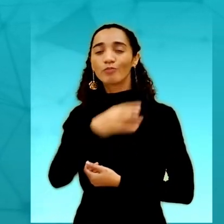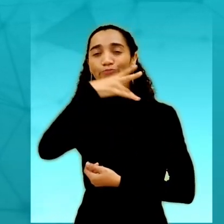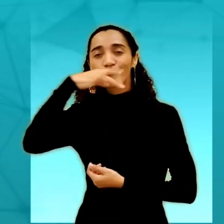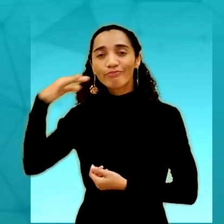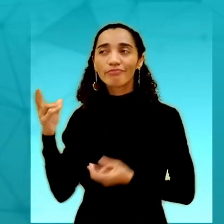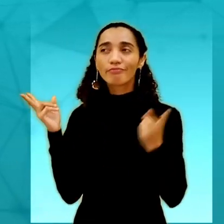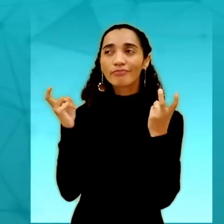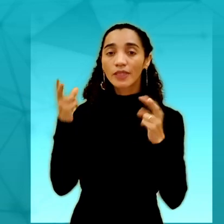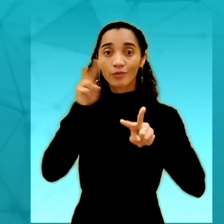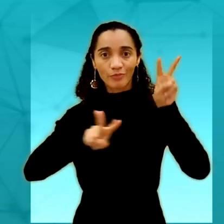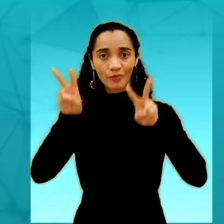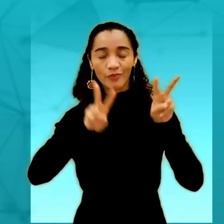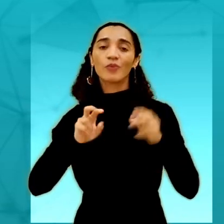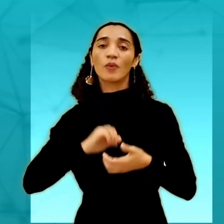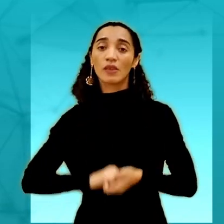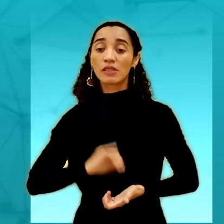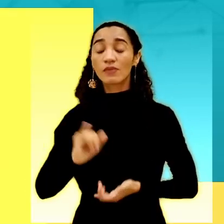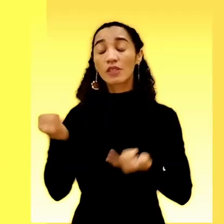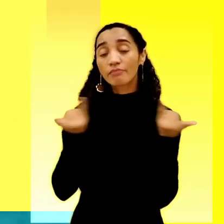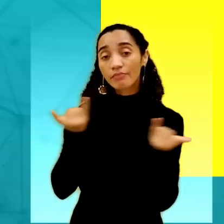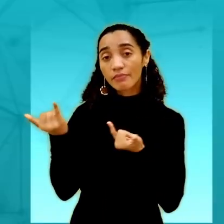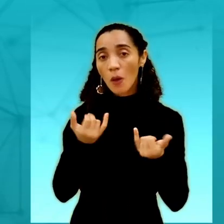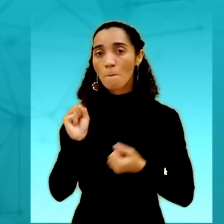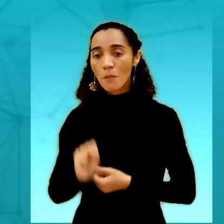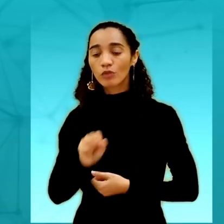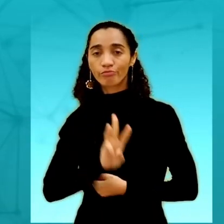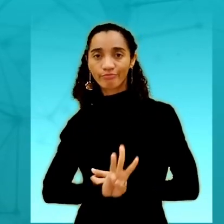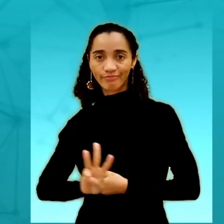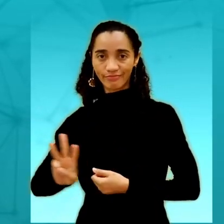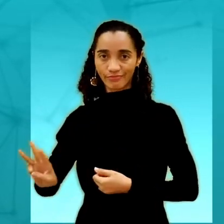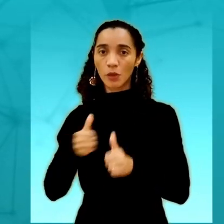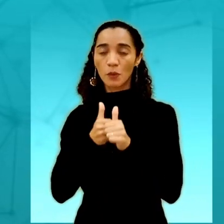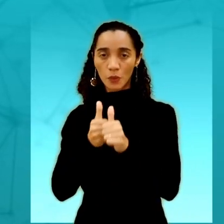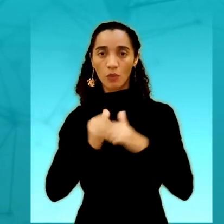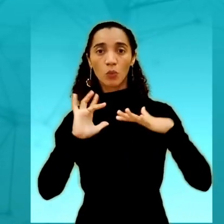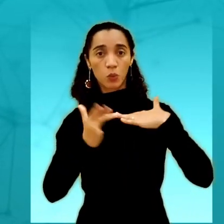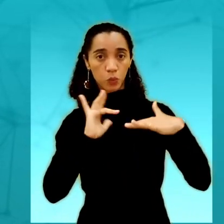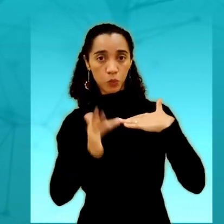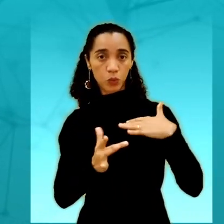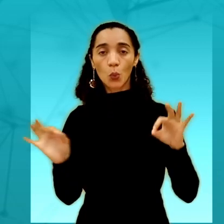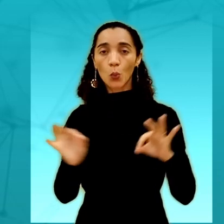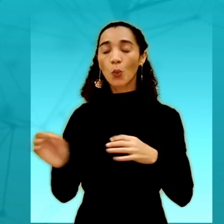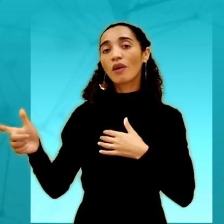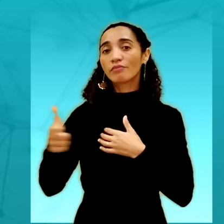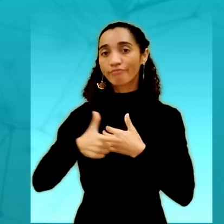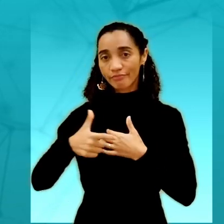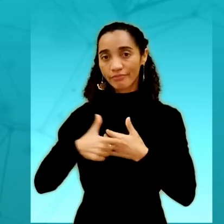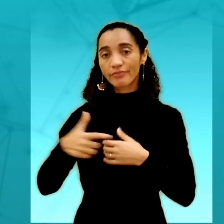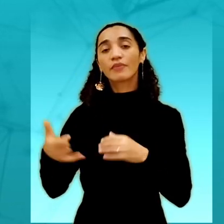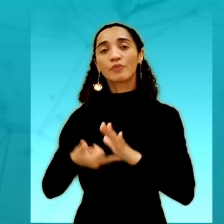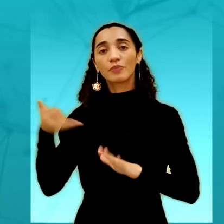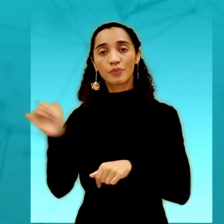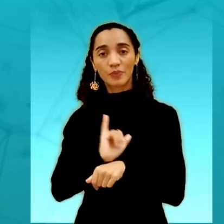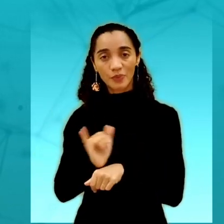olfato, a visão, a audição e o paladar. Para saber mais, acesse o nosso site e acompanhe nossas redes sociais. Não